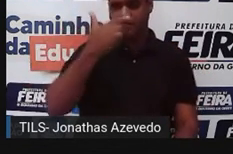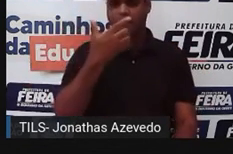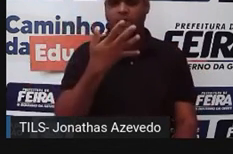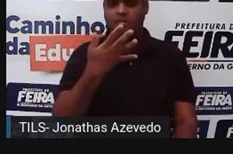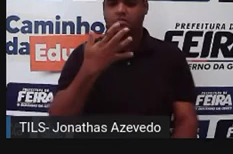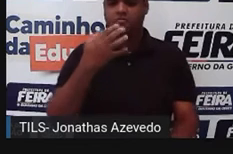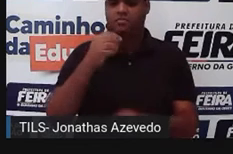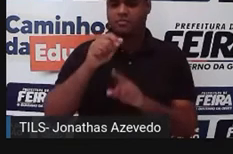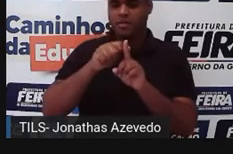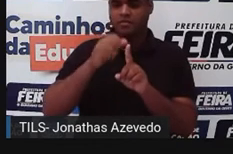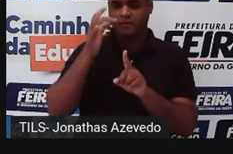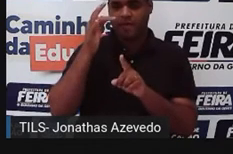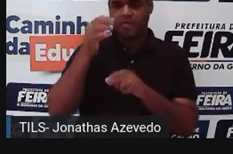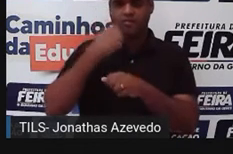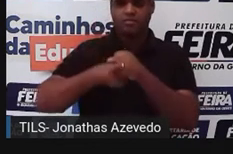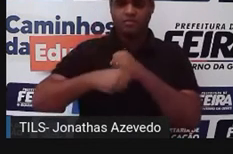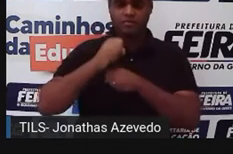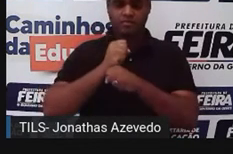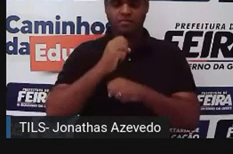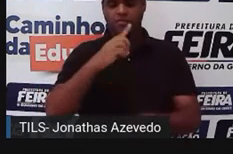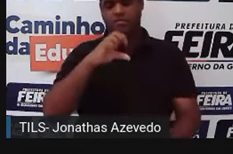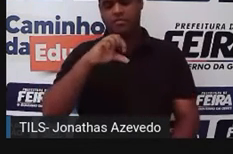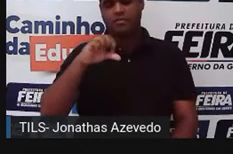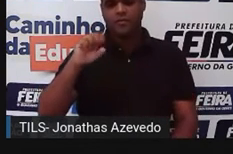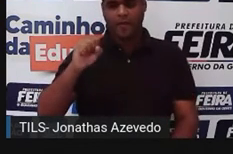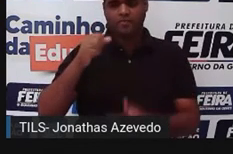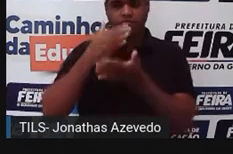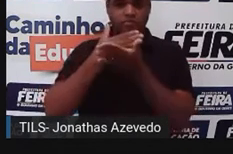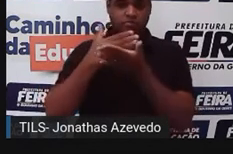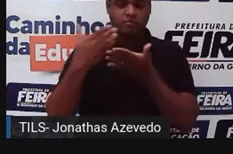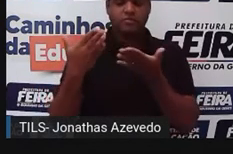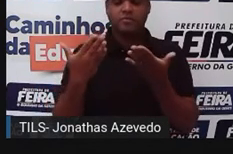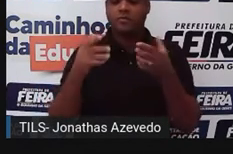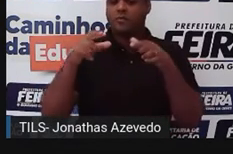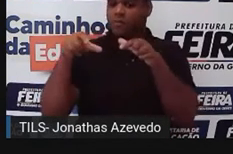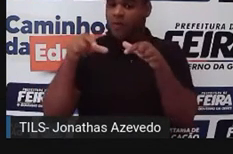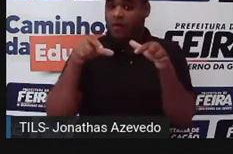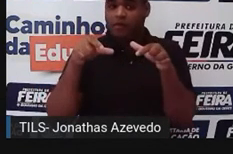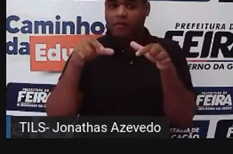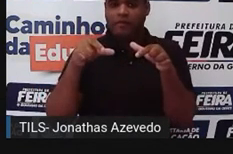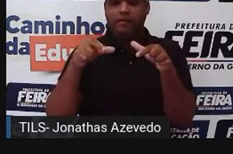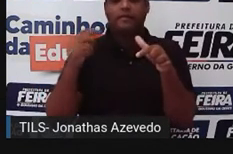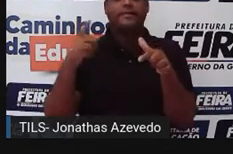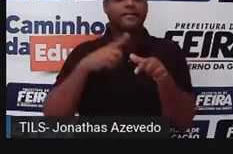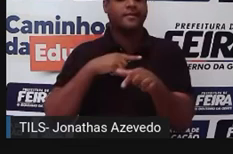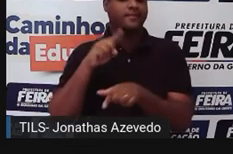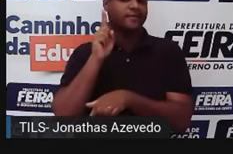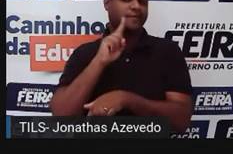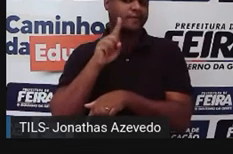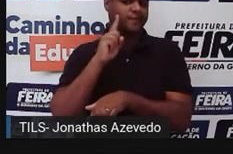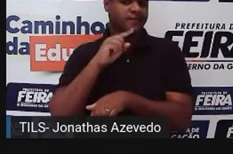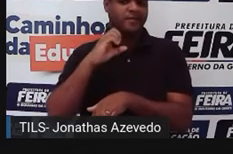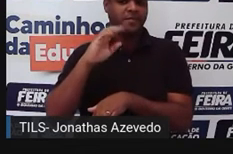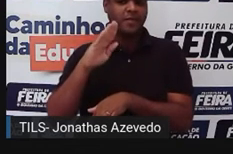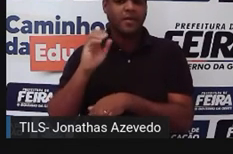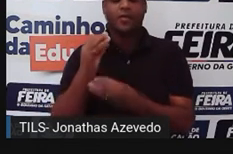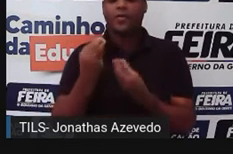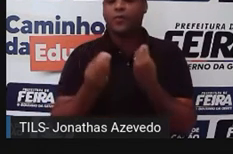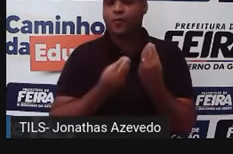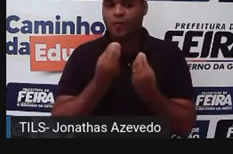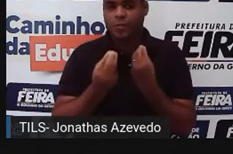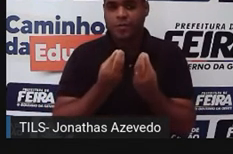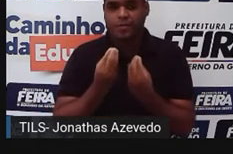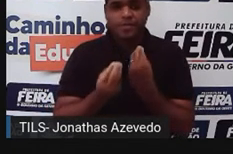1998. A série, né, que vai começar. Onde? Nos Estados Unidos, na rede CBS, como?